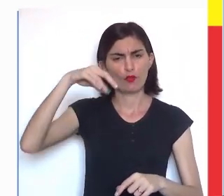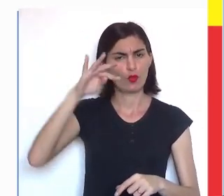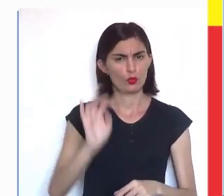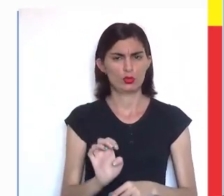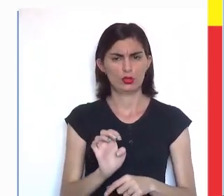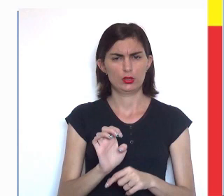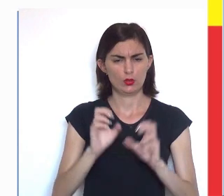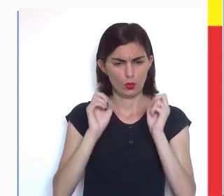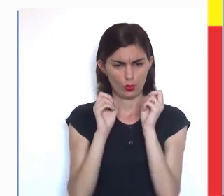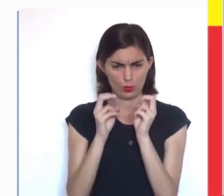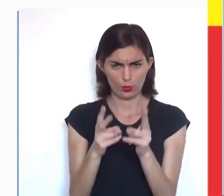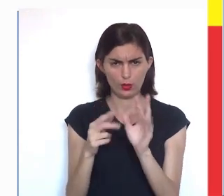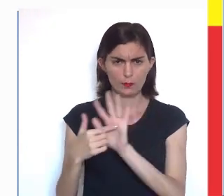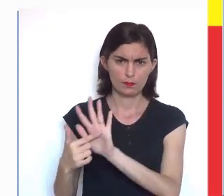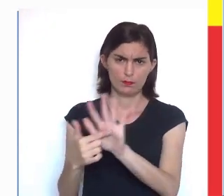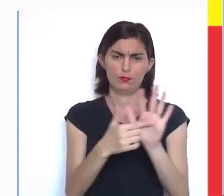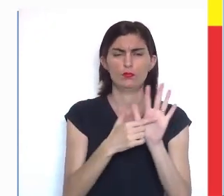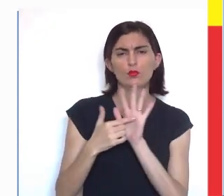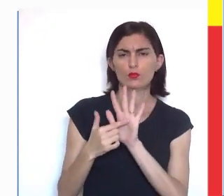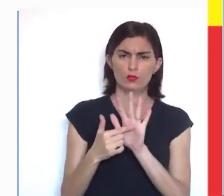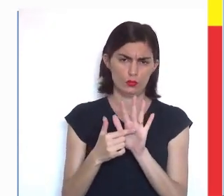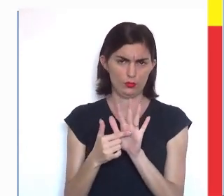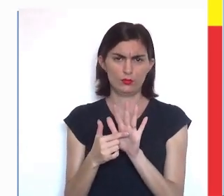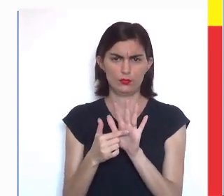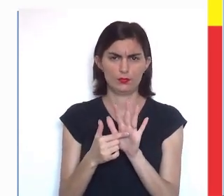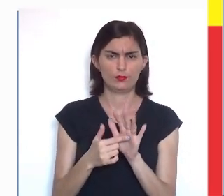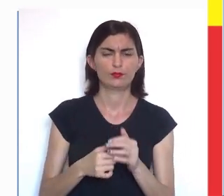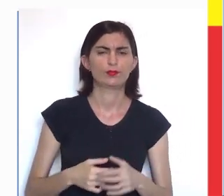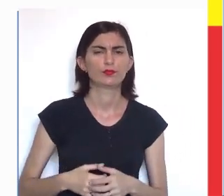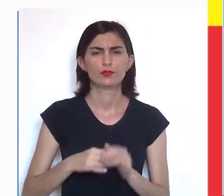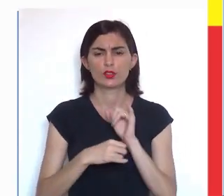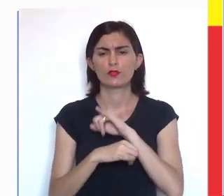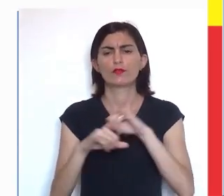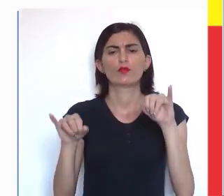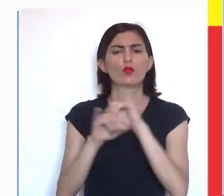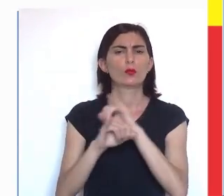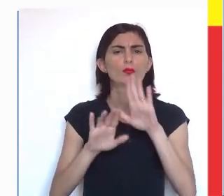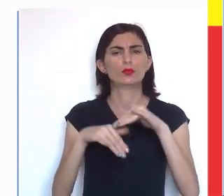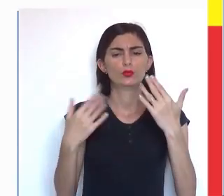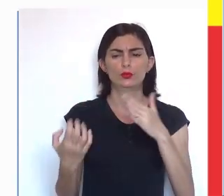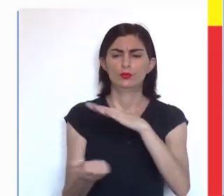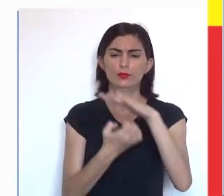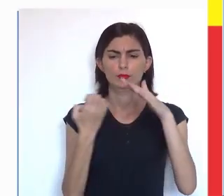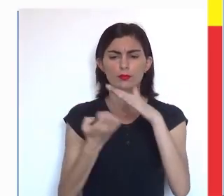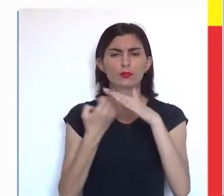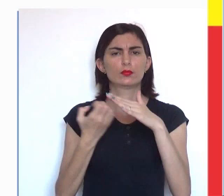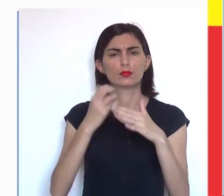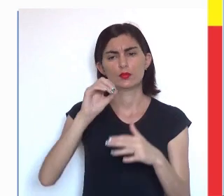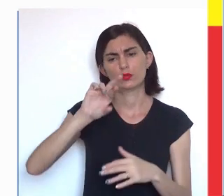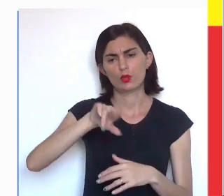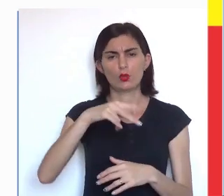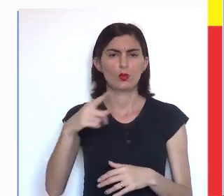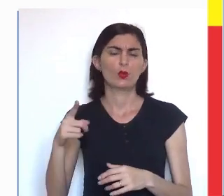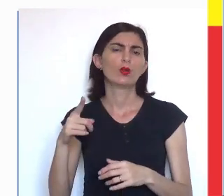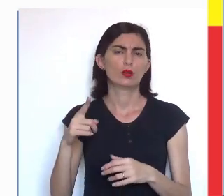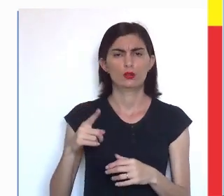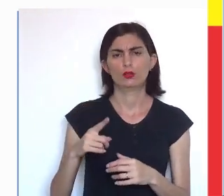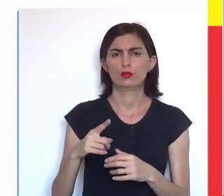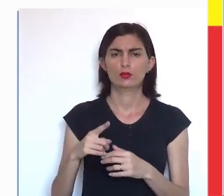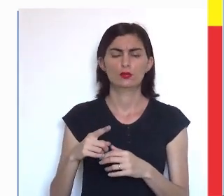fonte, ok? Apresenta a fonte, informando qual foi a empresa ou o órgão que